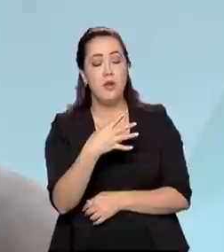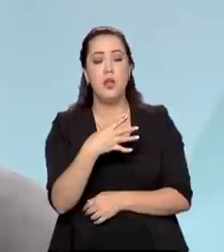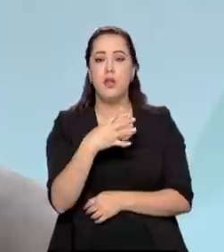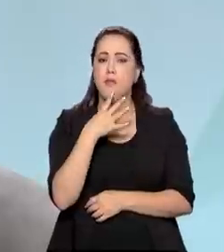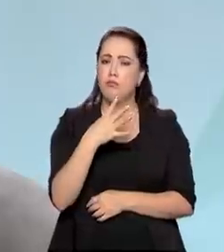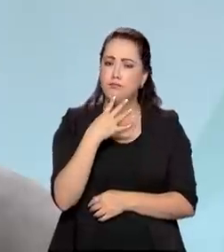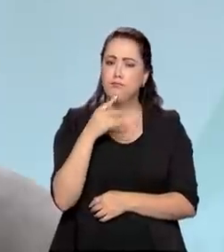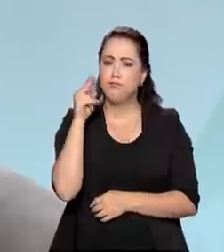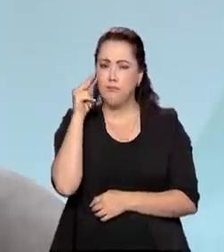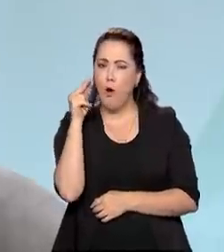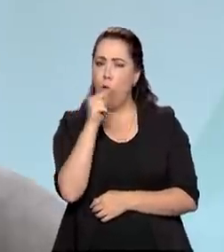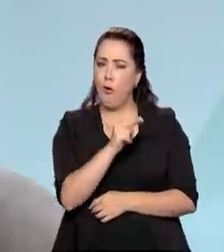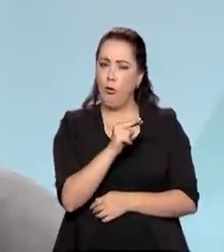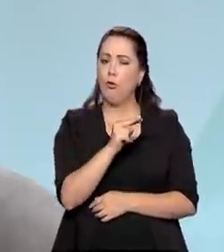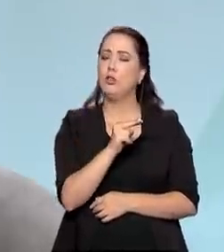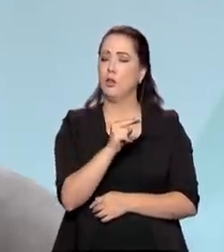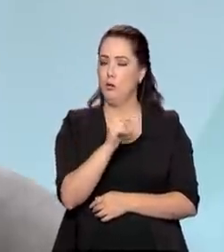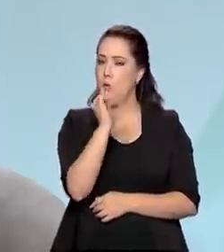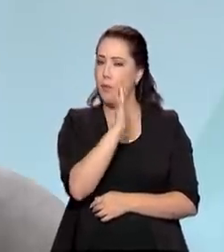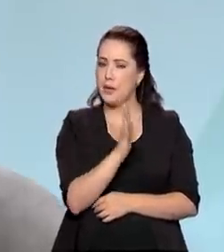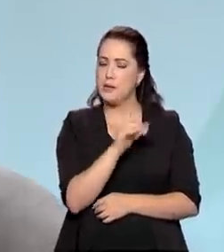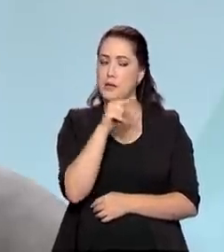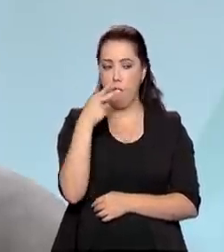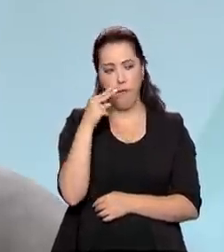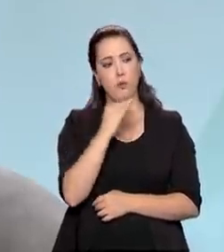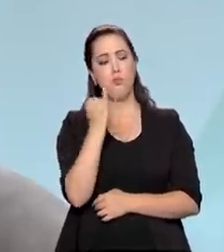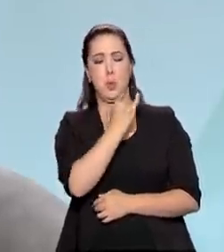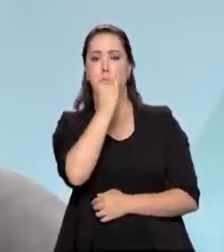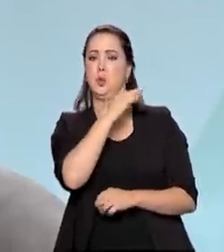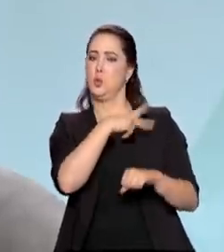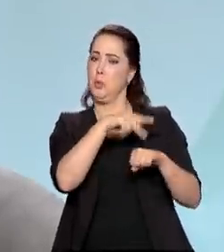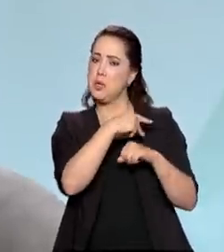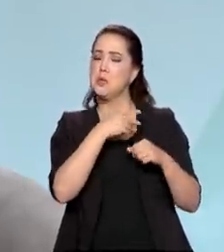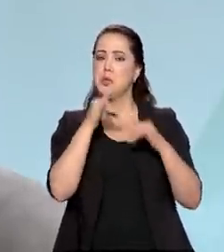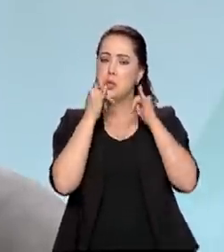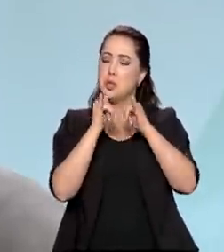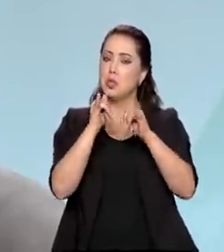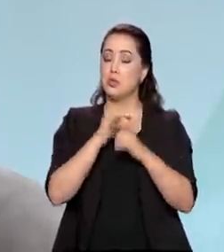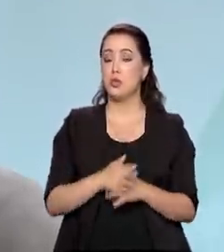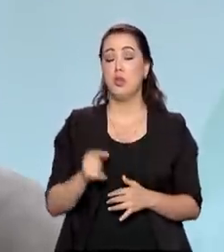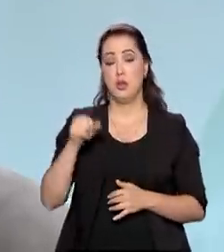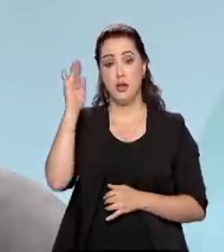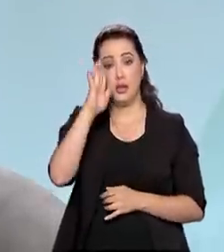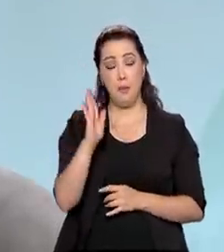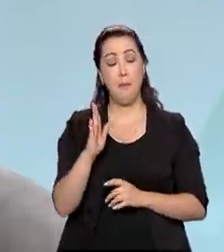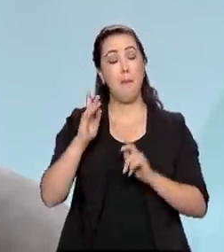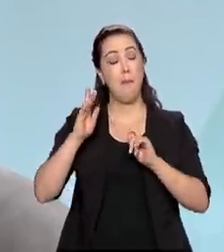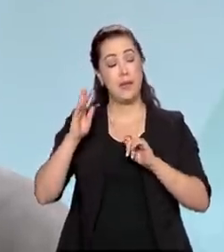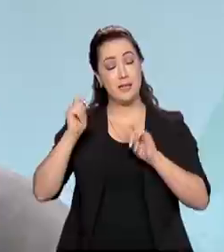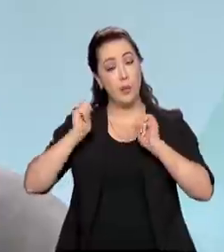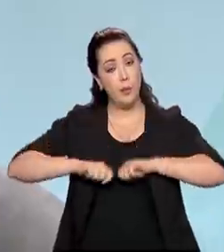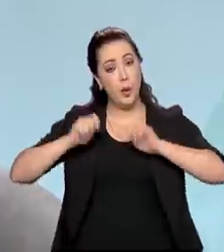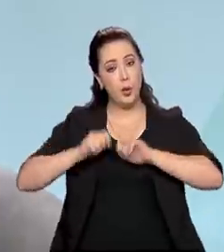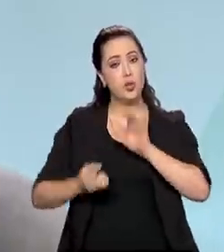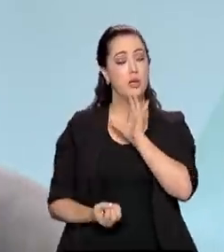e também de novas tecnologias que estão surgindo. O Brasil pode ser um grande produtor,